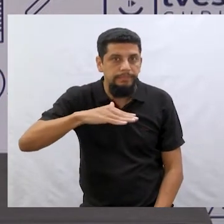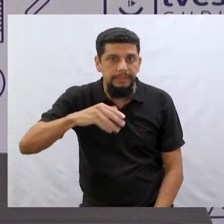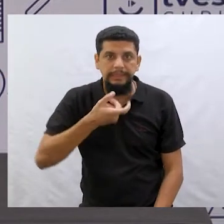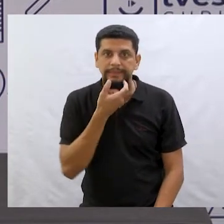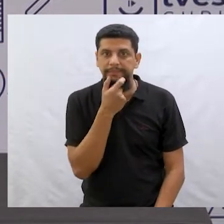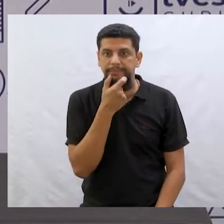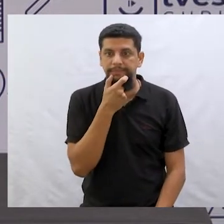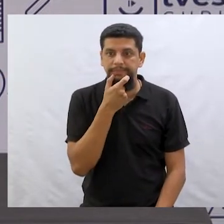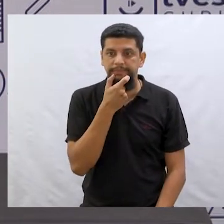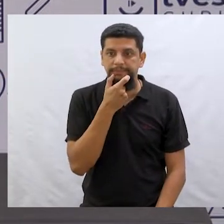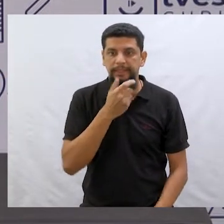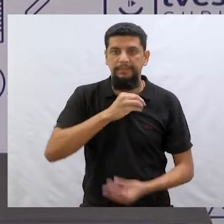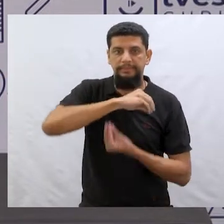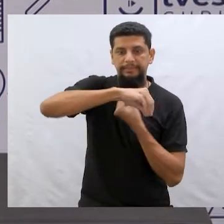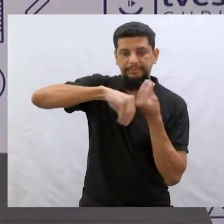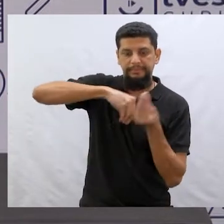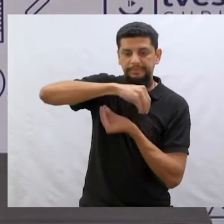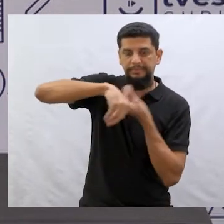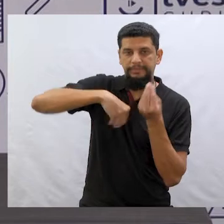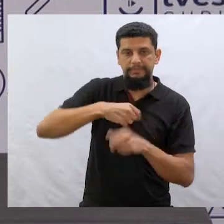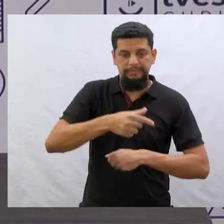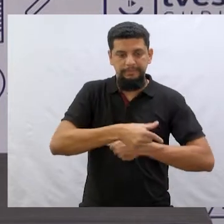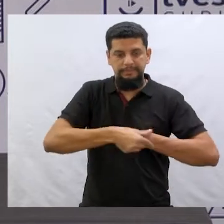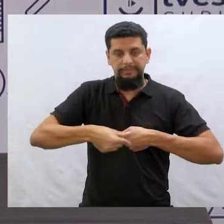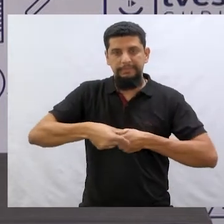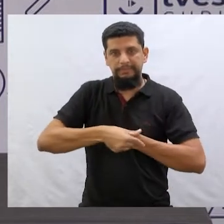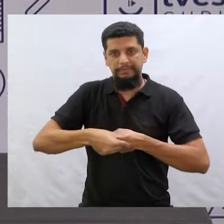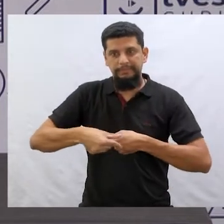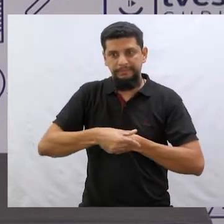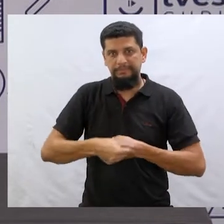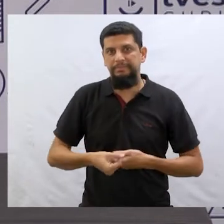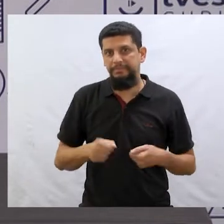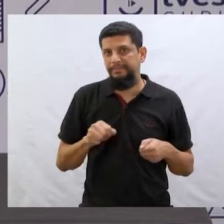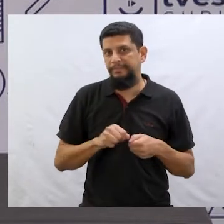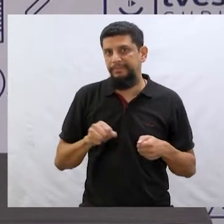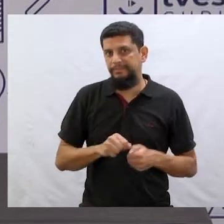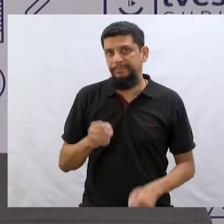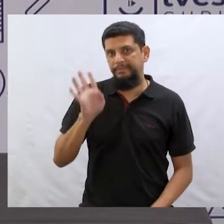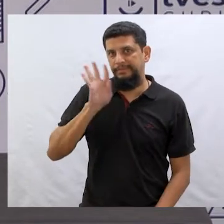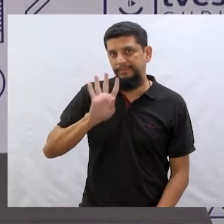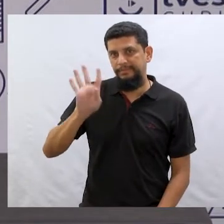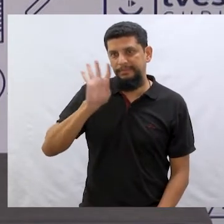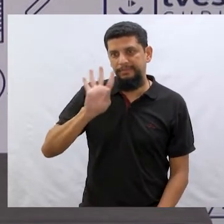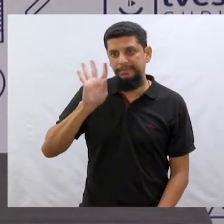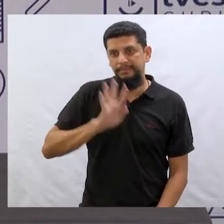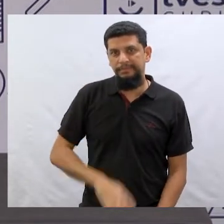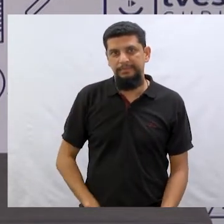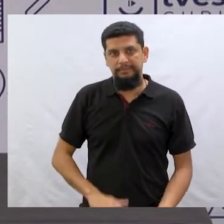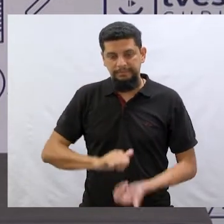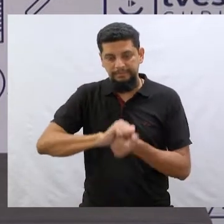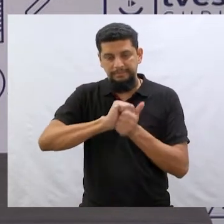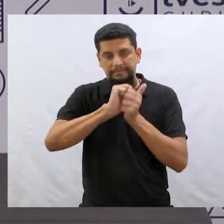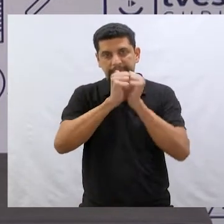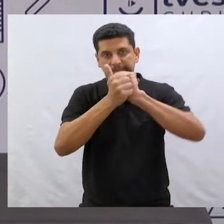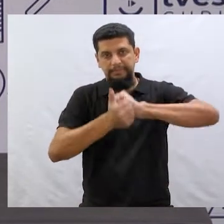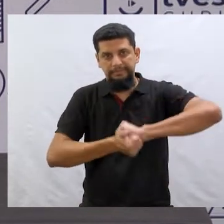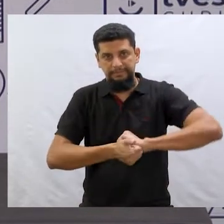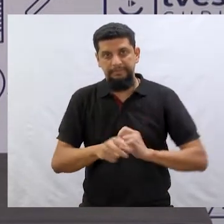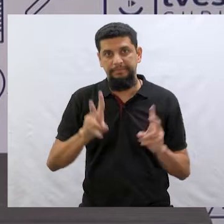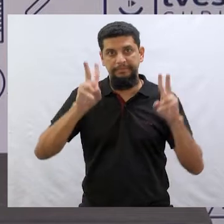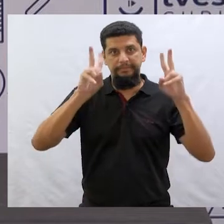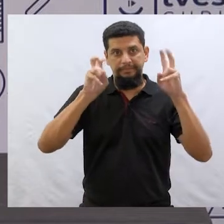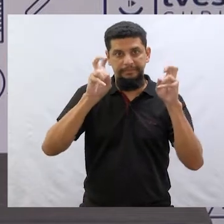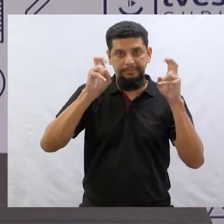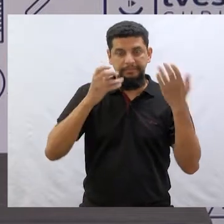E aí, foi uma misturinha que o autor fez. Muito bacana essa criação de título,